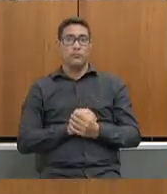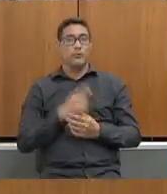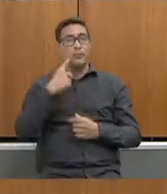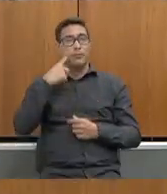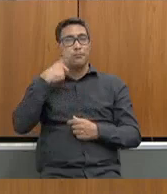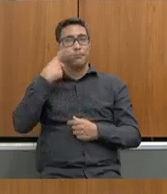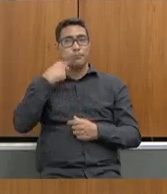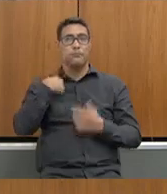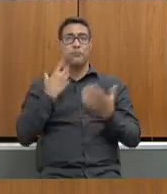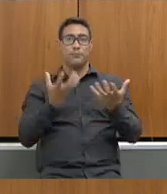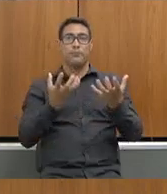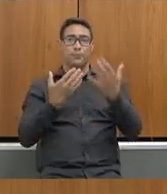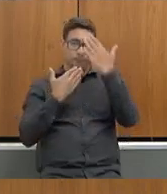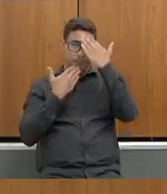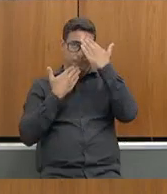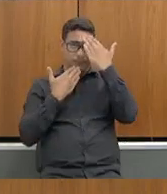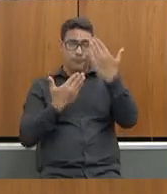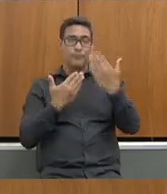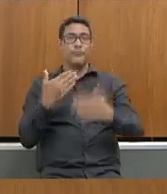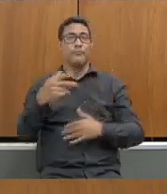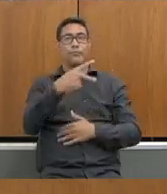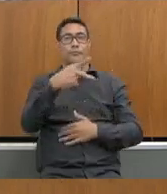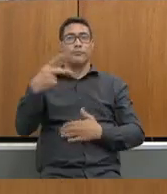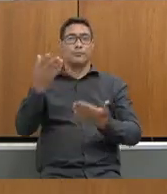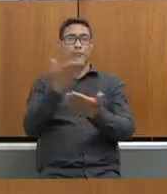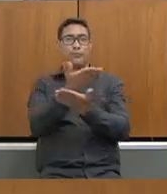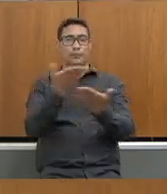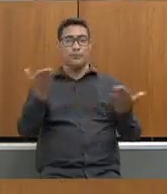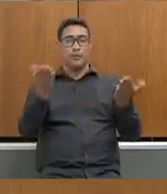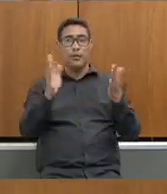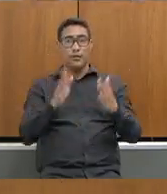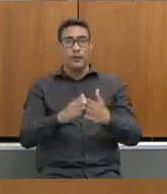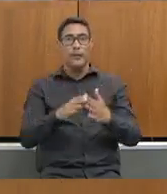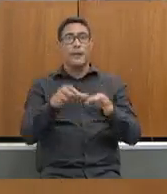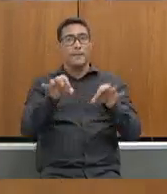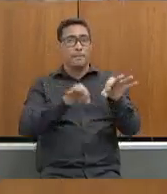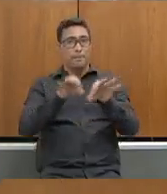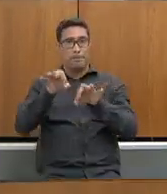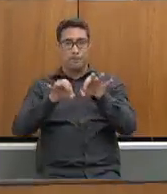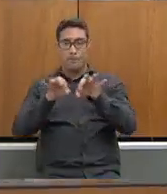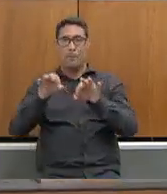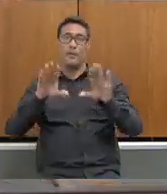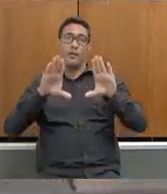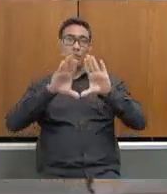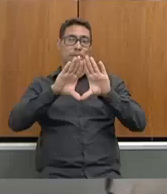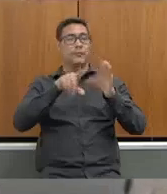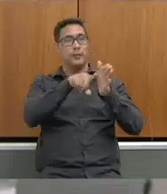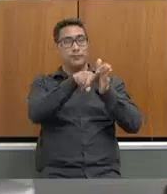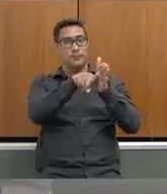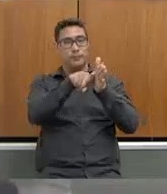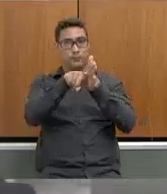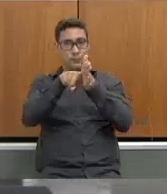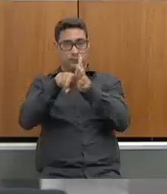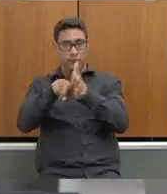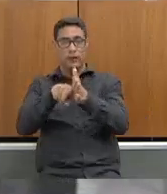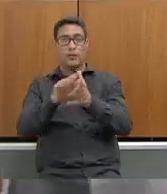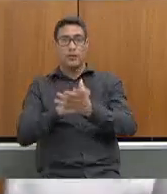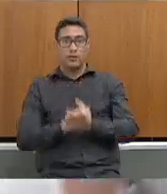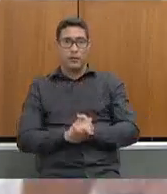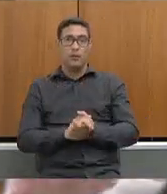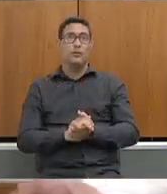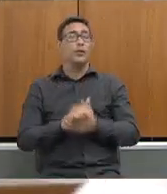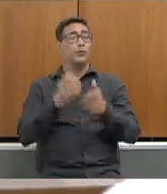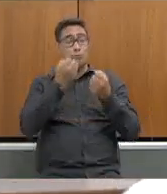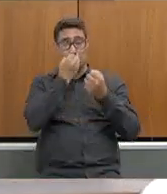agradecer a vossa excelência pela condução dessa assembleia fiscaliza acho que é um importante local para a gente